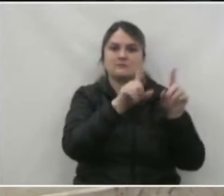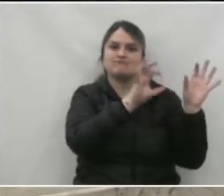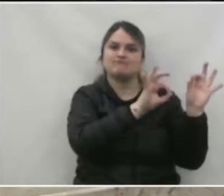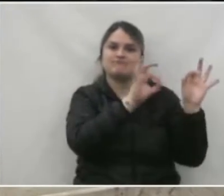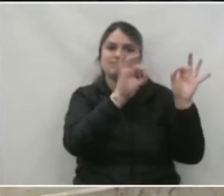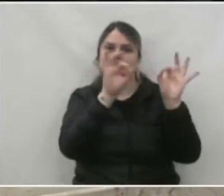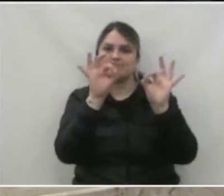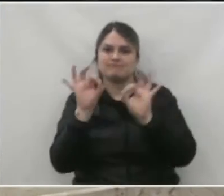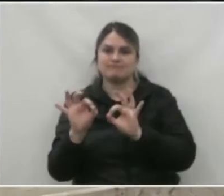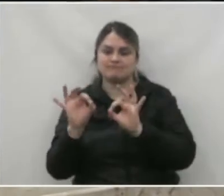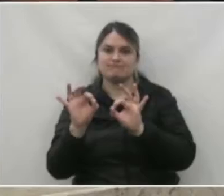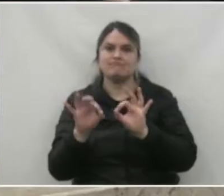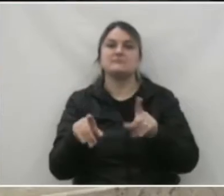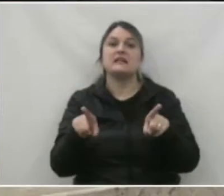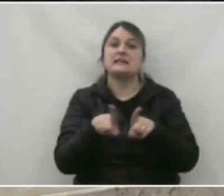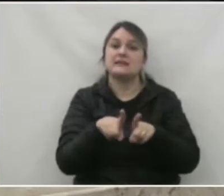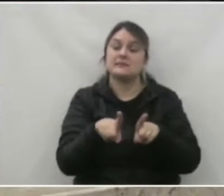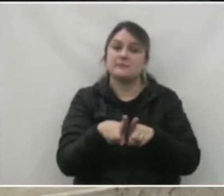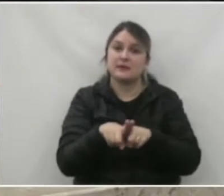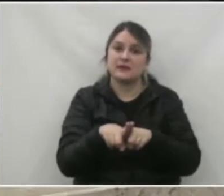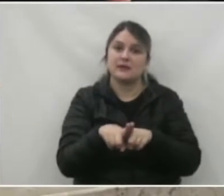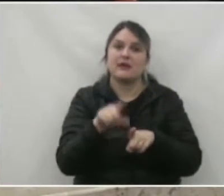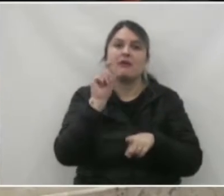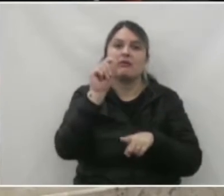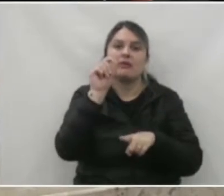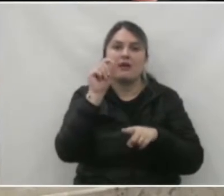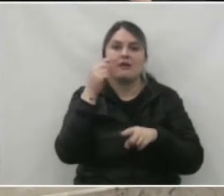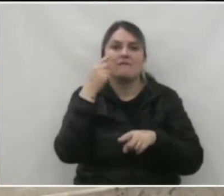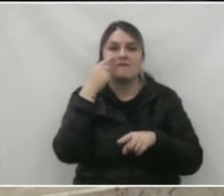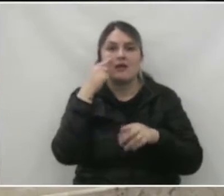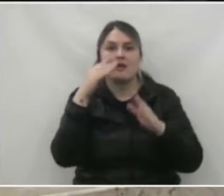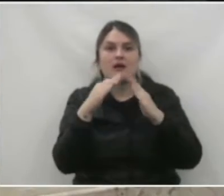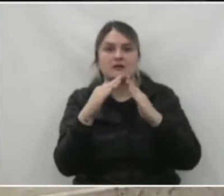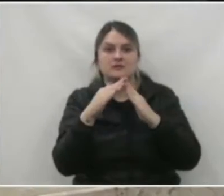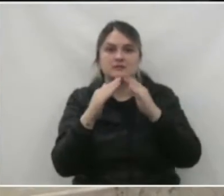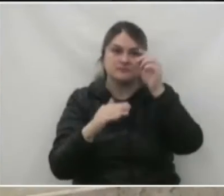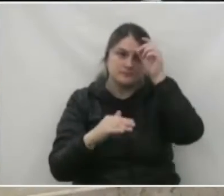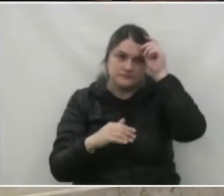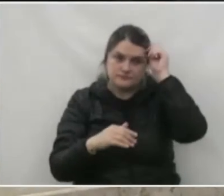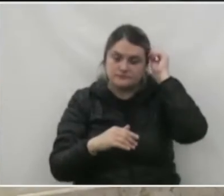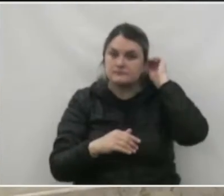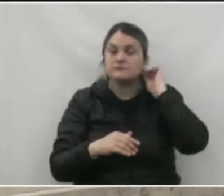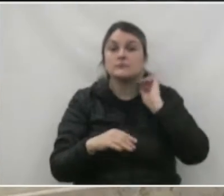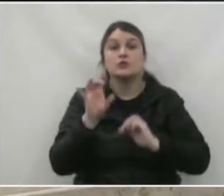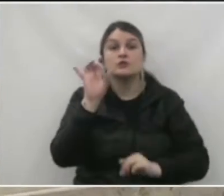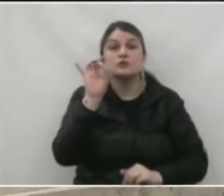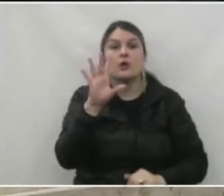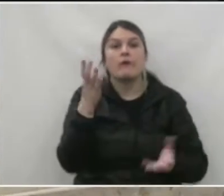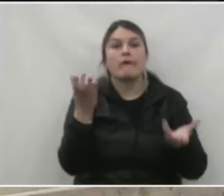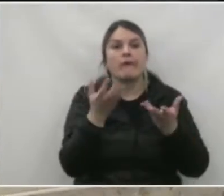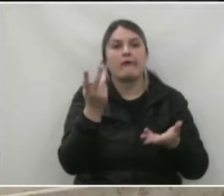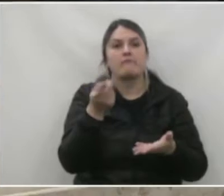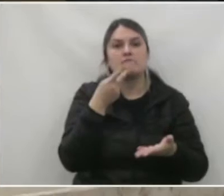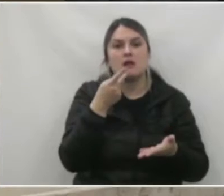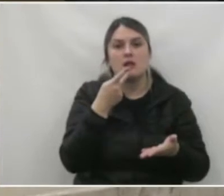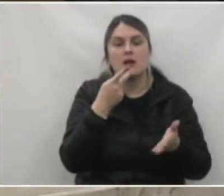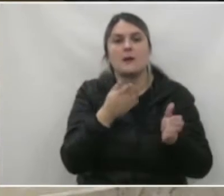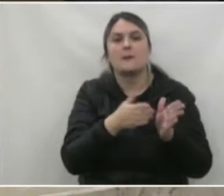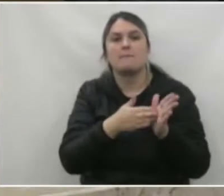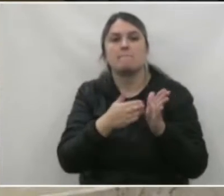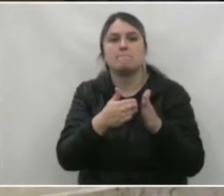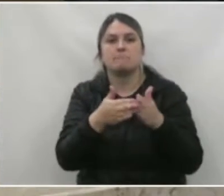longo período e também os que nos assistem. Eu só queria falar sobre um requerimento ali